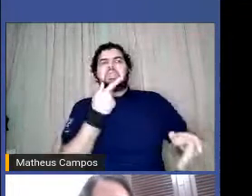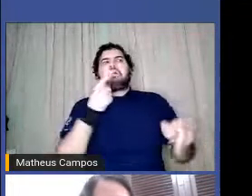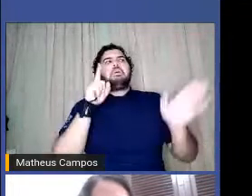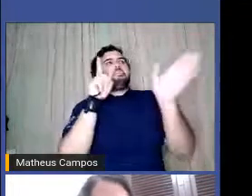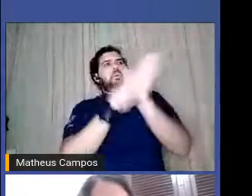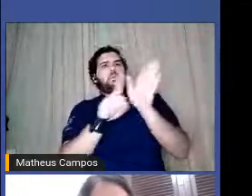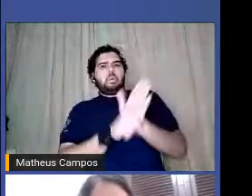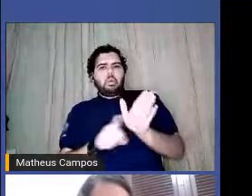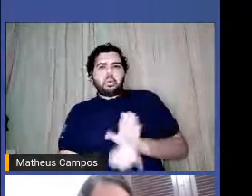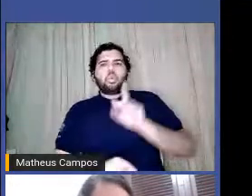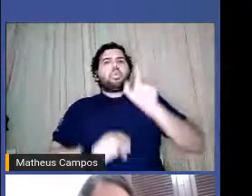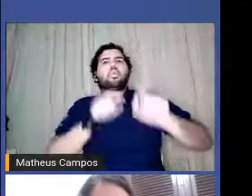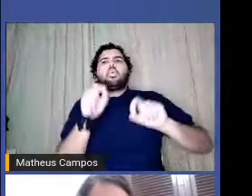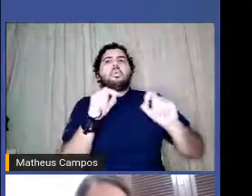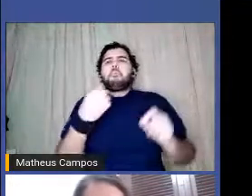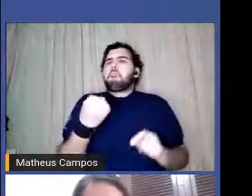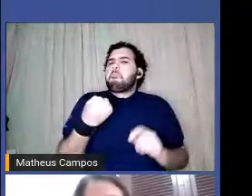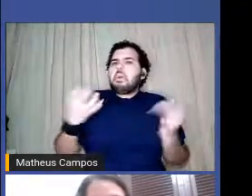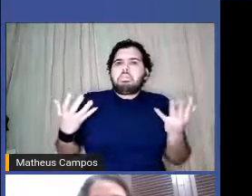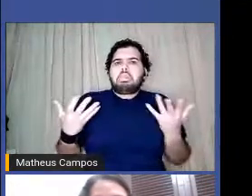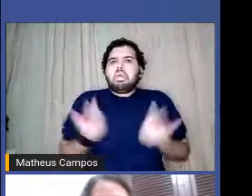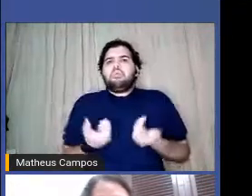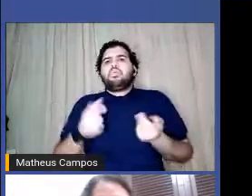O quão maravilhosa é obra dela.